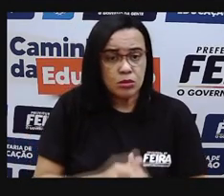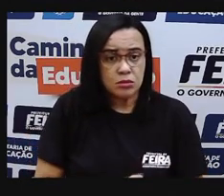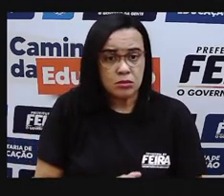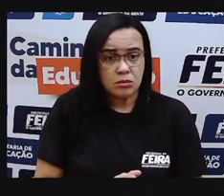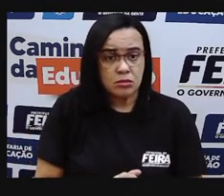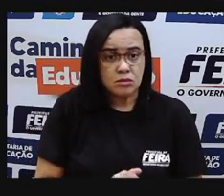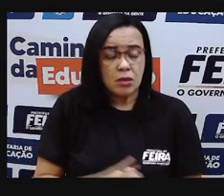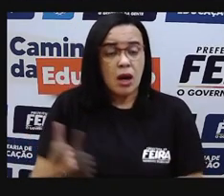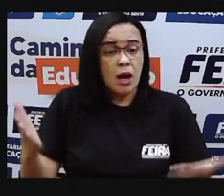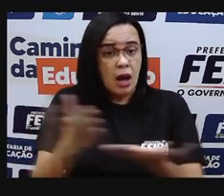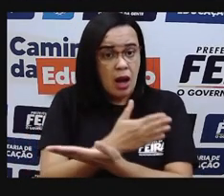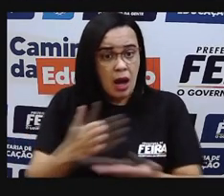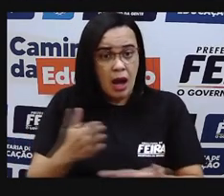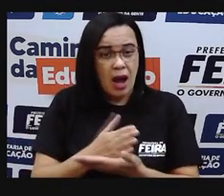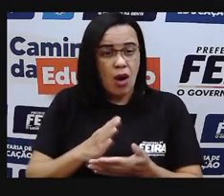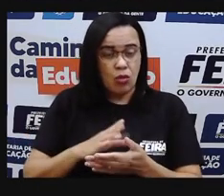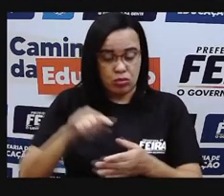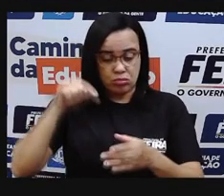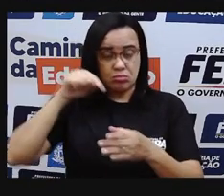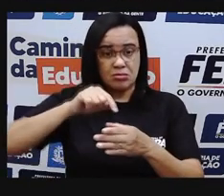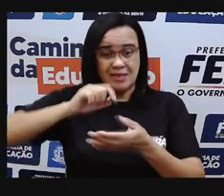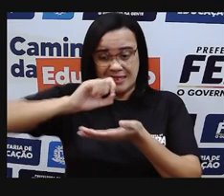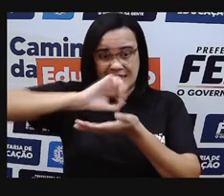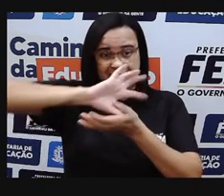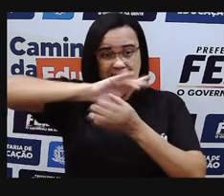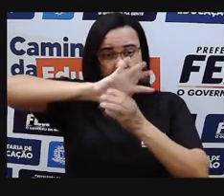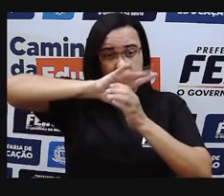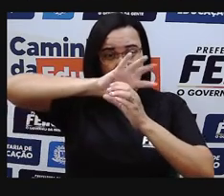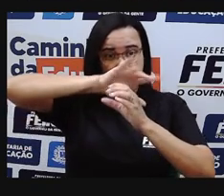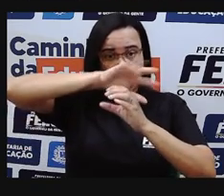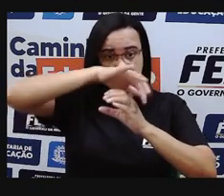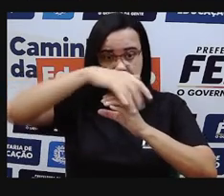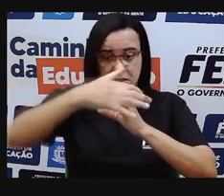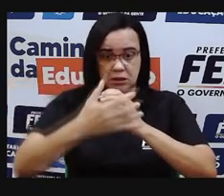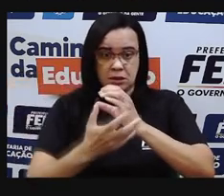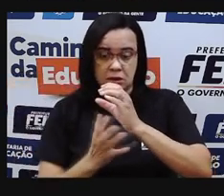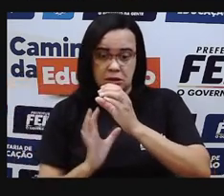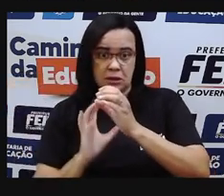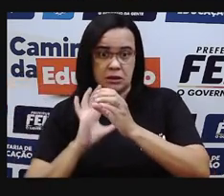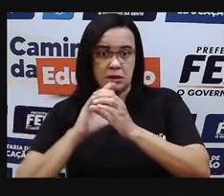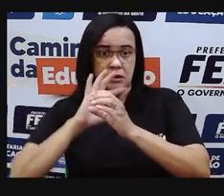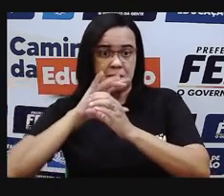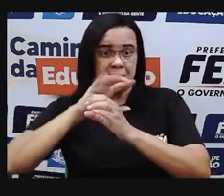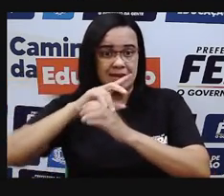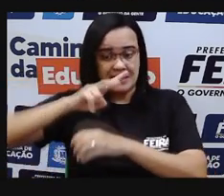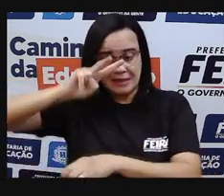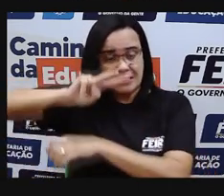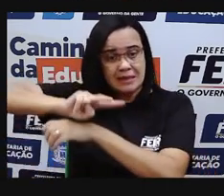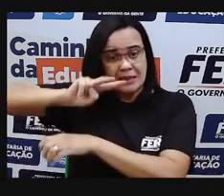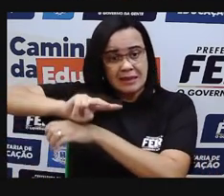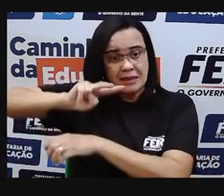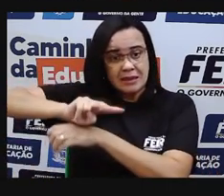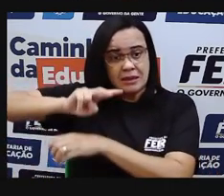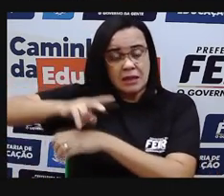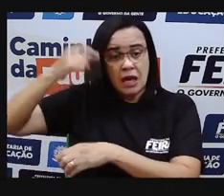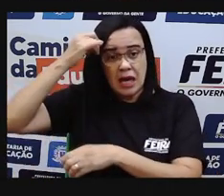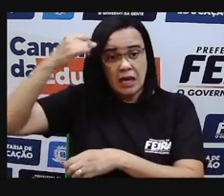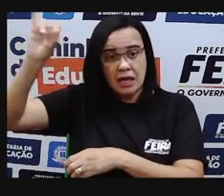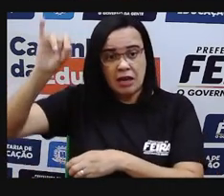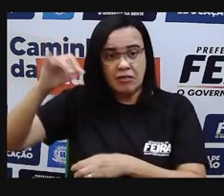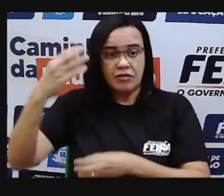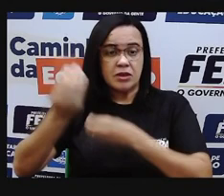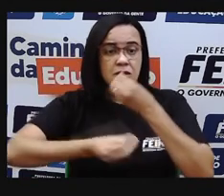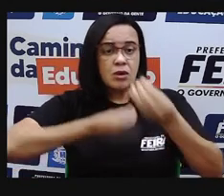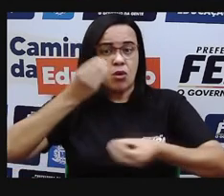eles vão servir como uma barreira para reter esse calor, né, vindo dessa incidência de